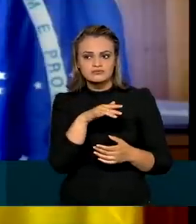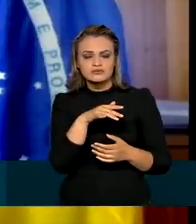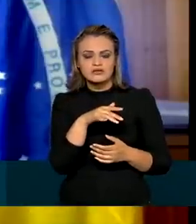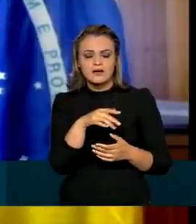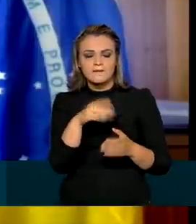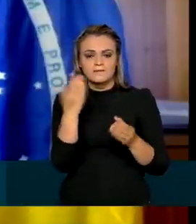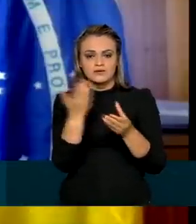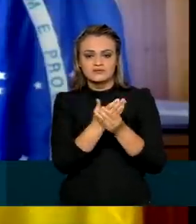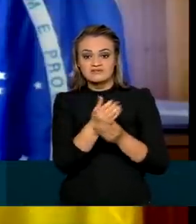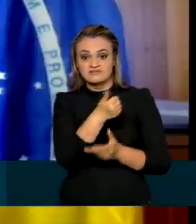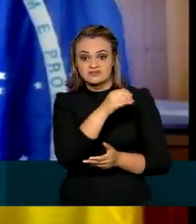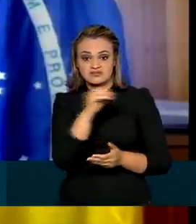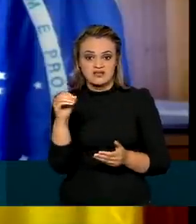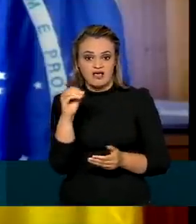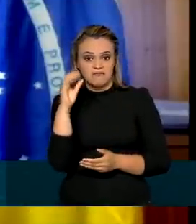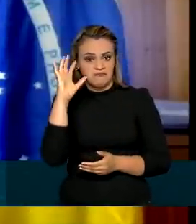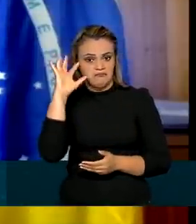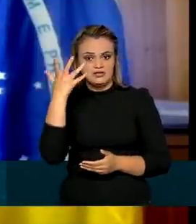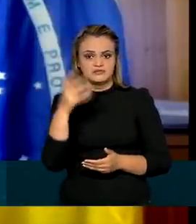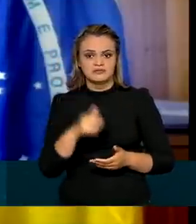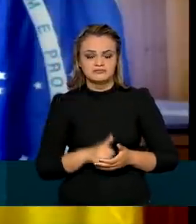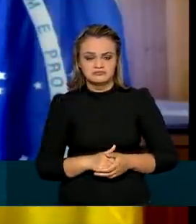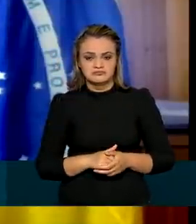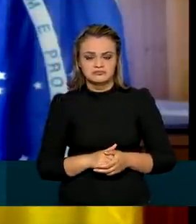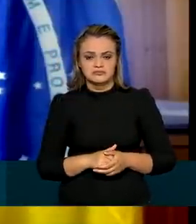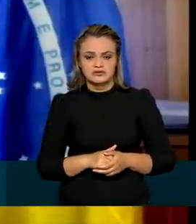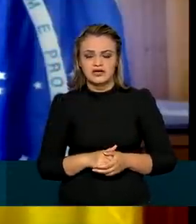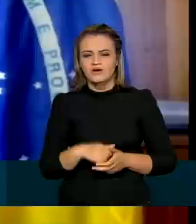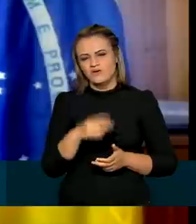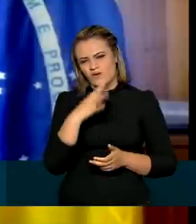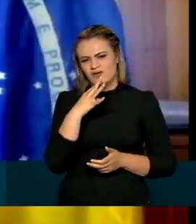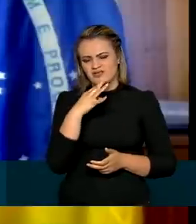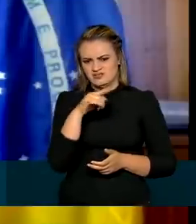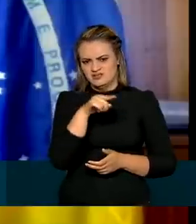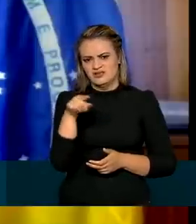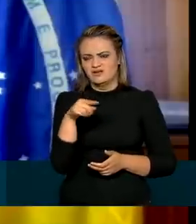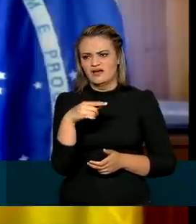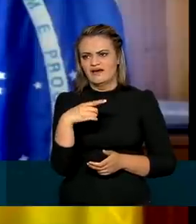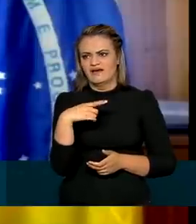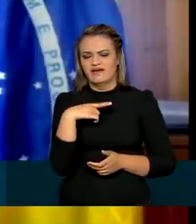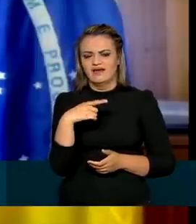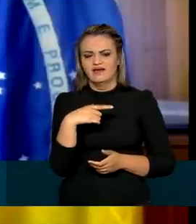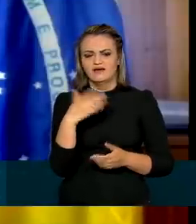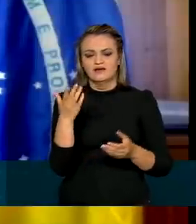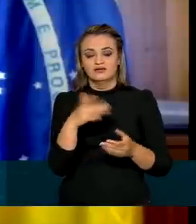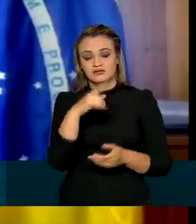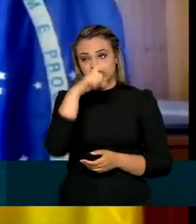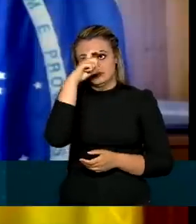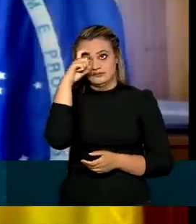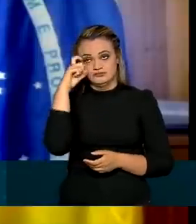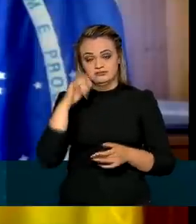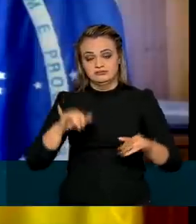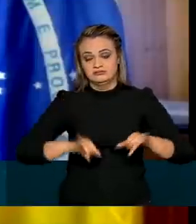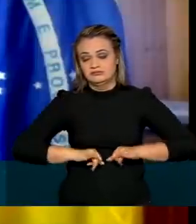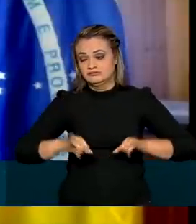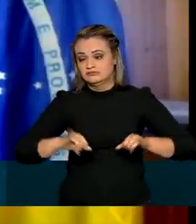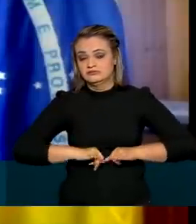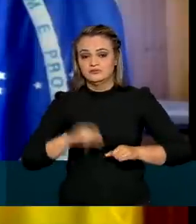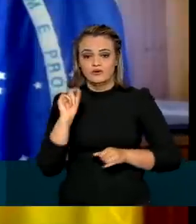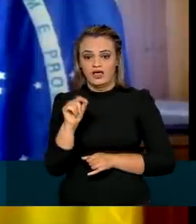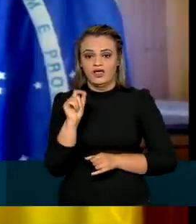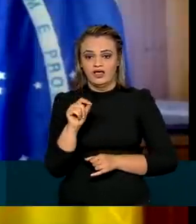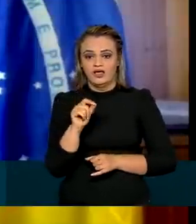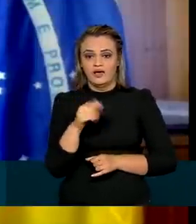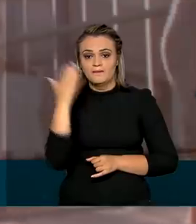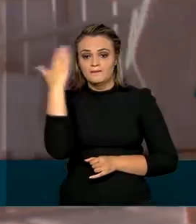100 processos. O mais conhecido de todos é aquele que era um martírio, na verdade, um suplício, que era